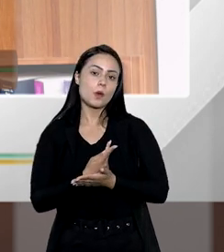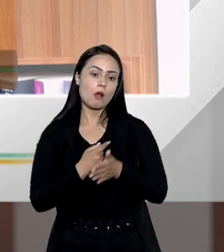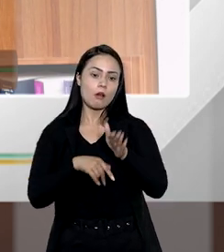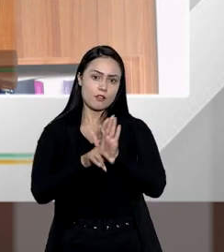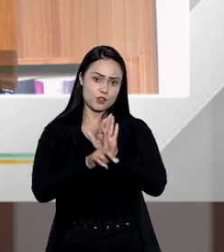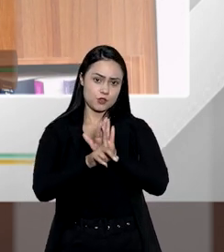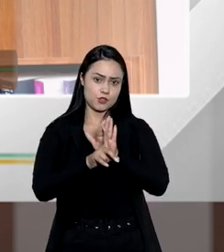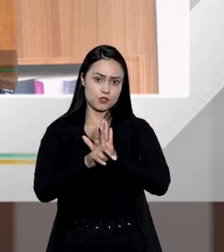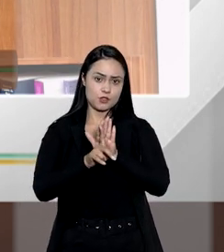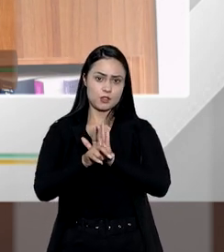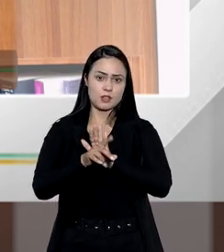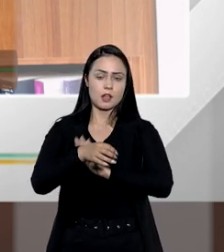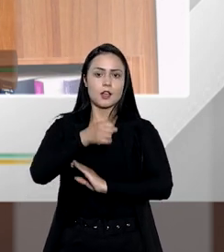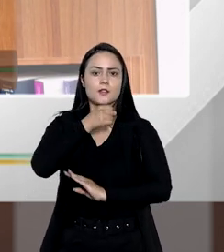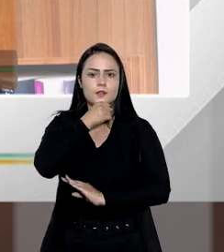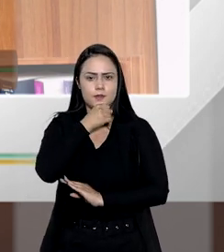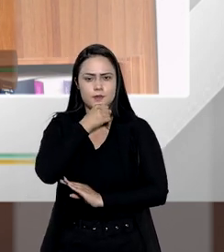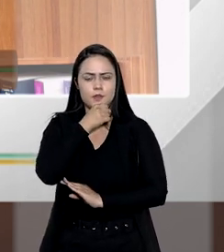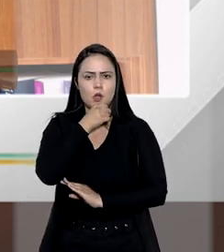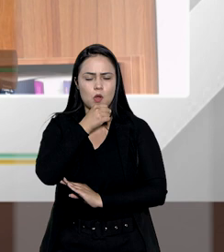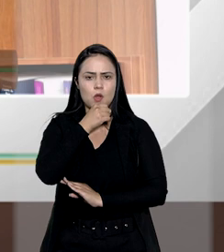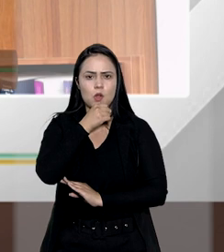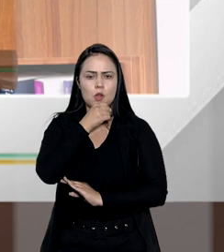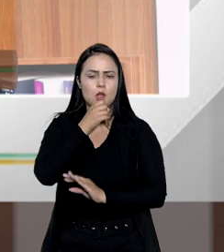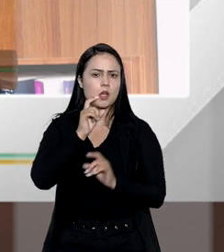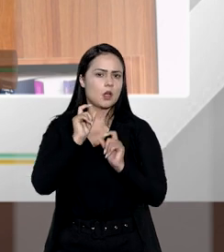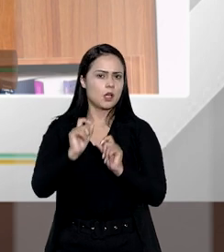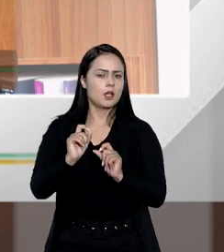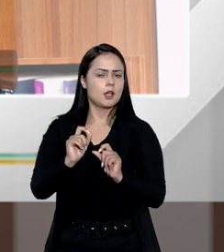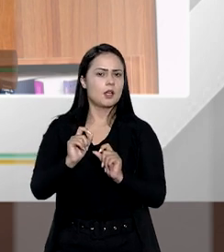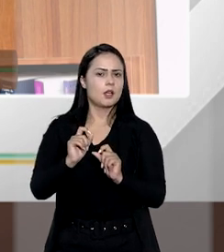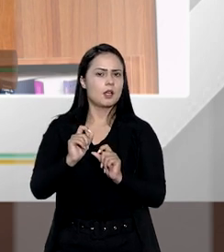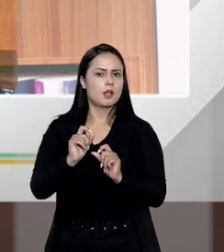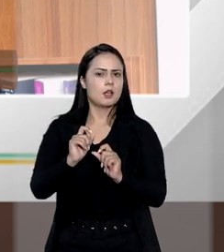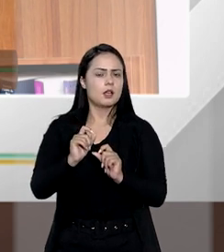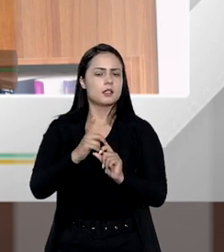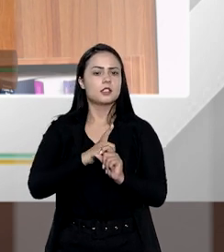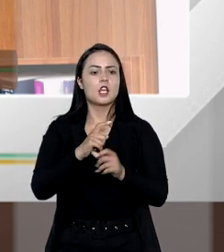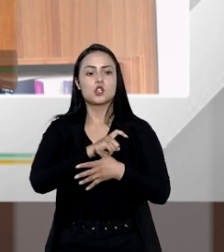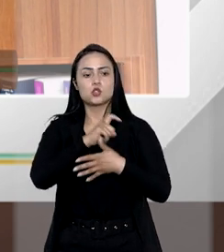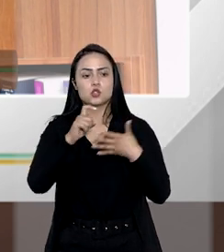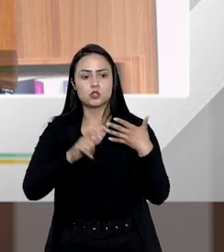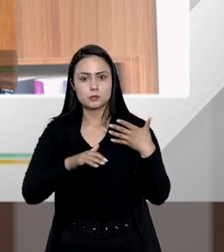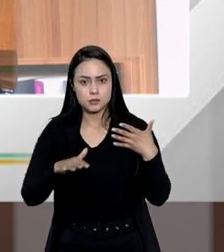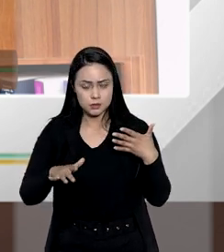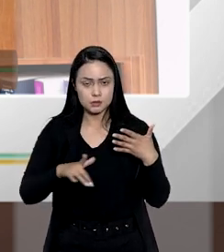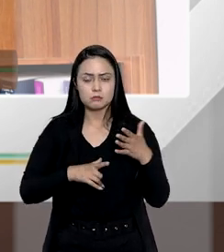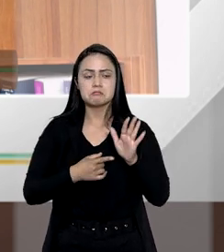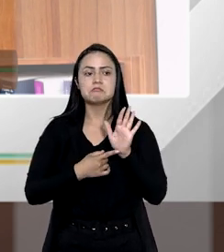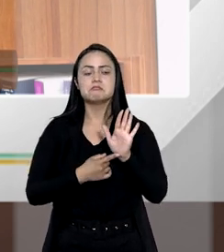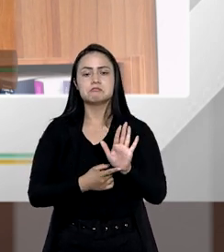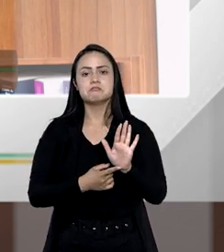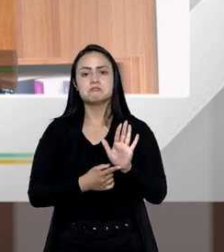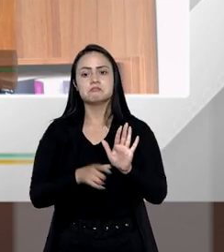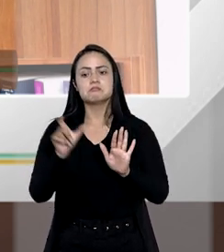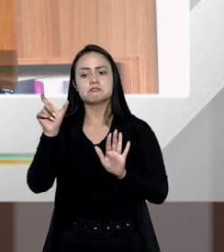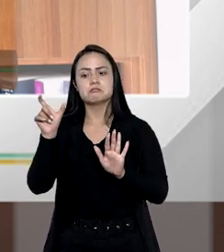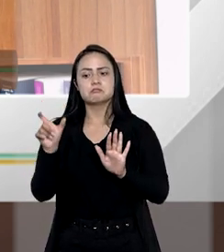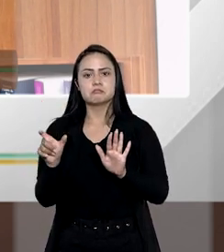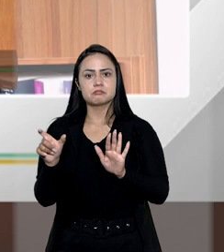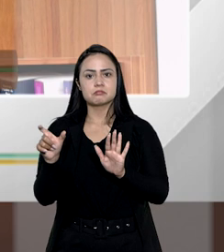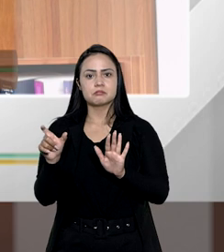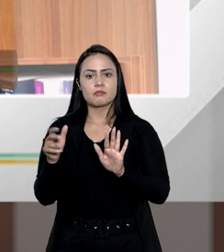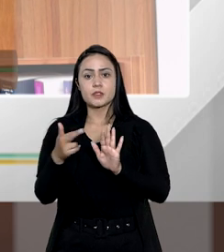da investigação avoenga, nós temos uma, uma, a jurisprudência admitindo, por parte